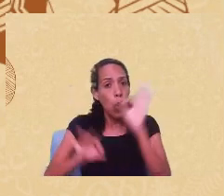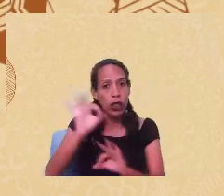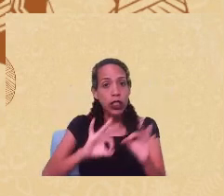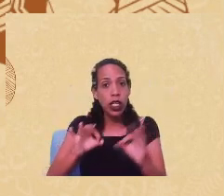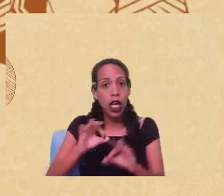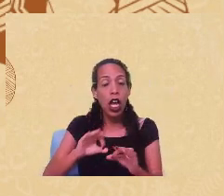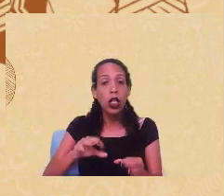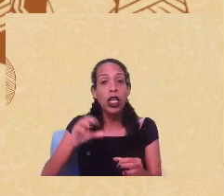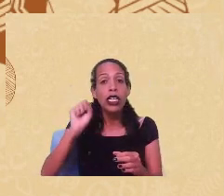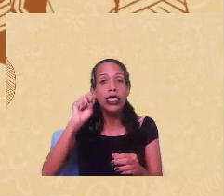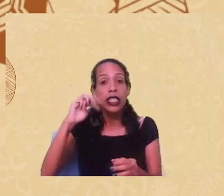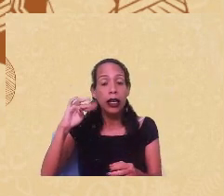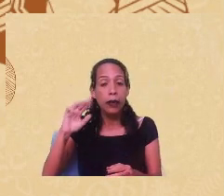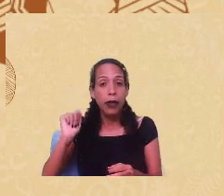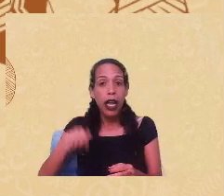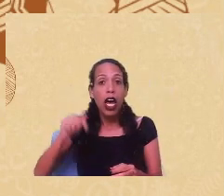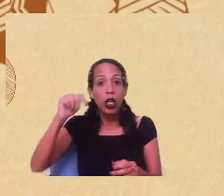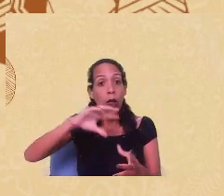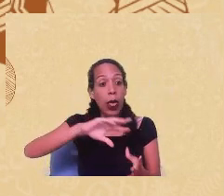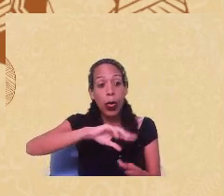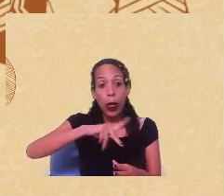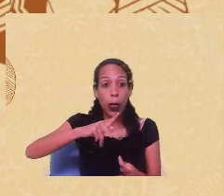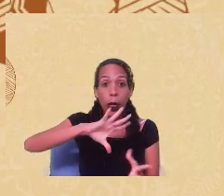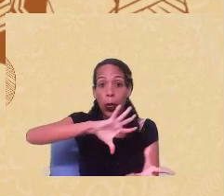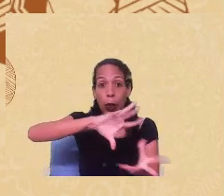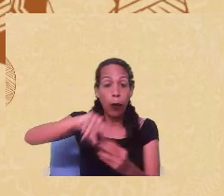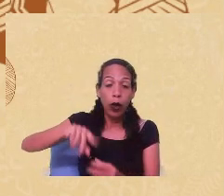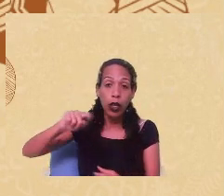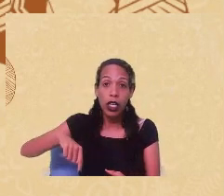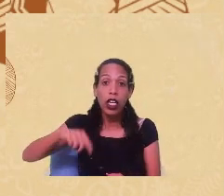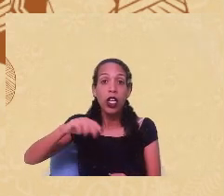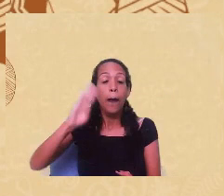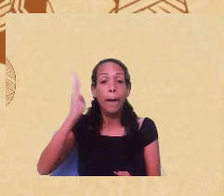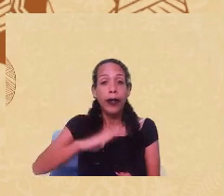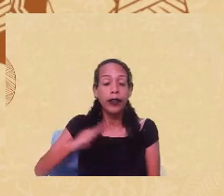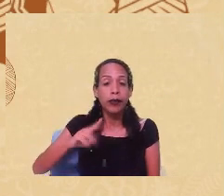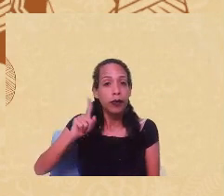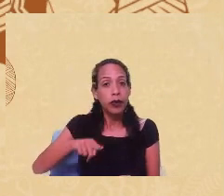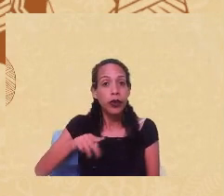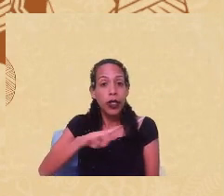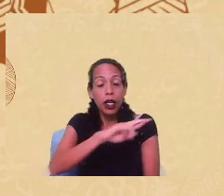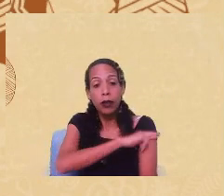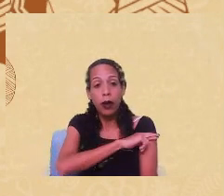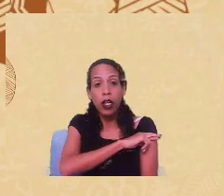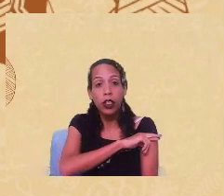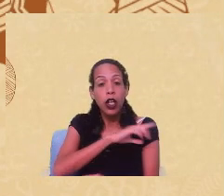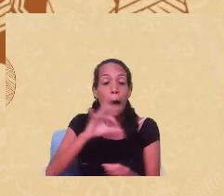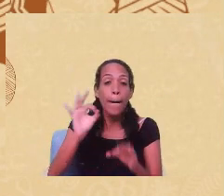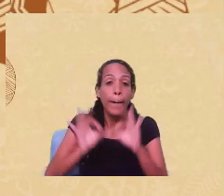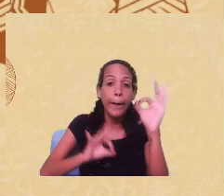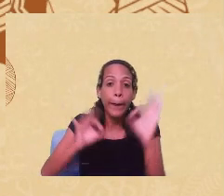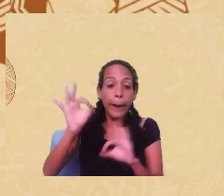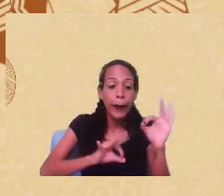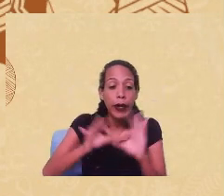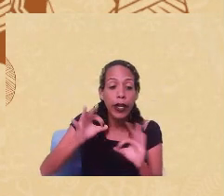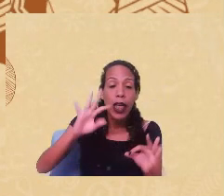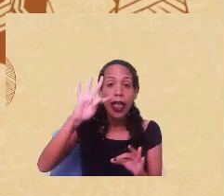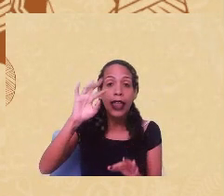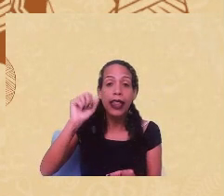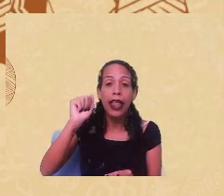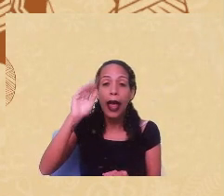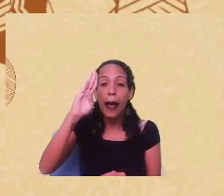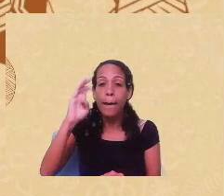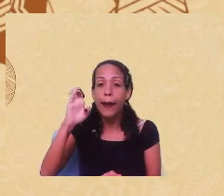das mulheres negras aqui no Brasil. Esse seminário, né, foi responsável pela produção da declaração de tapecerica da Serra, um